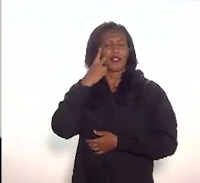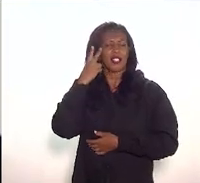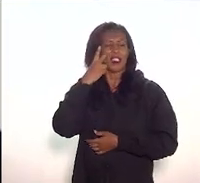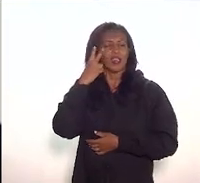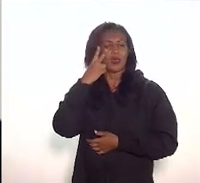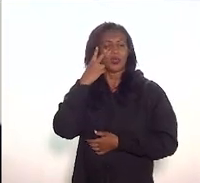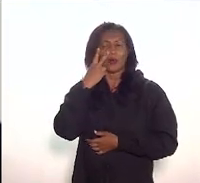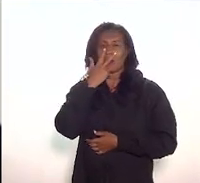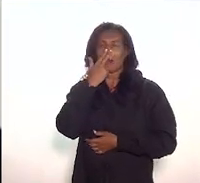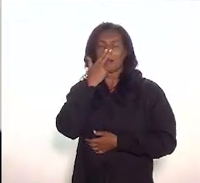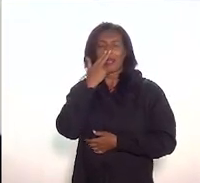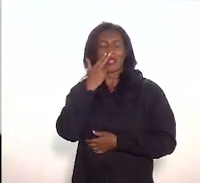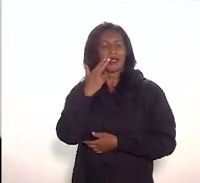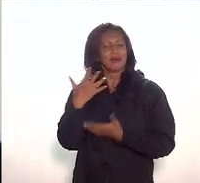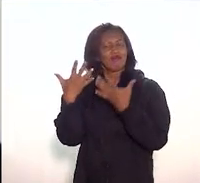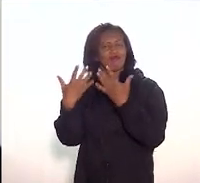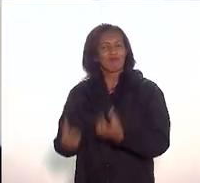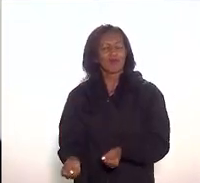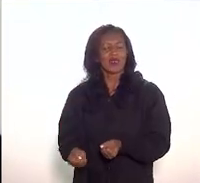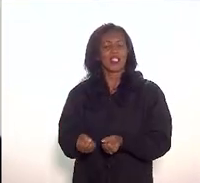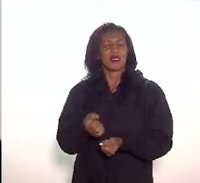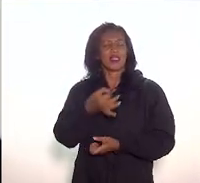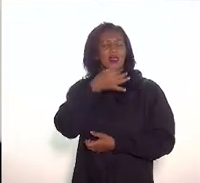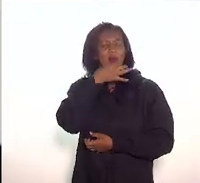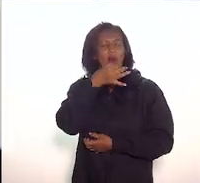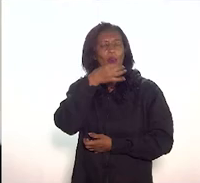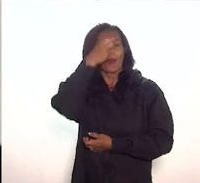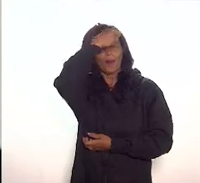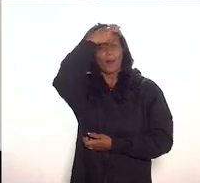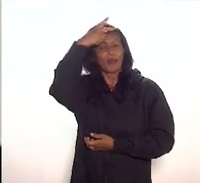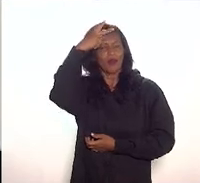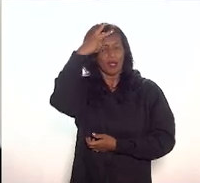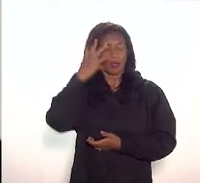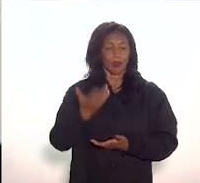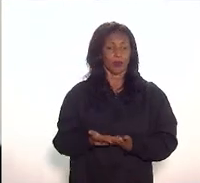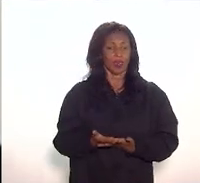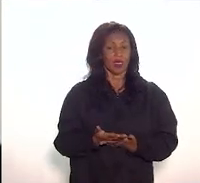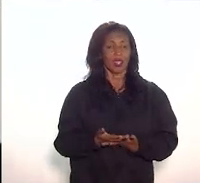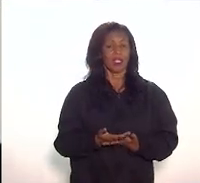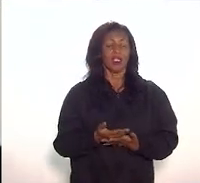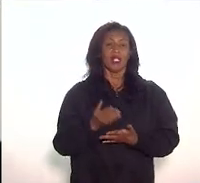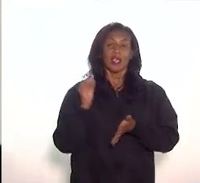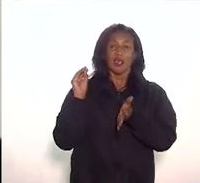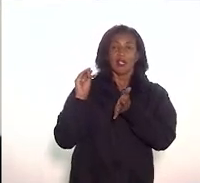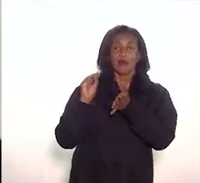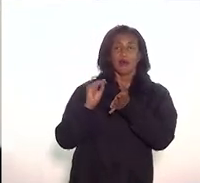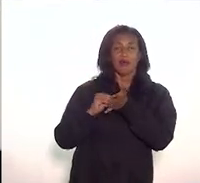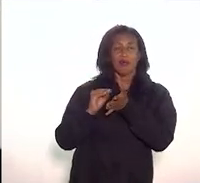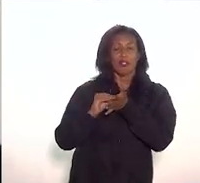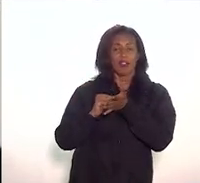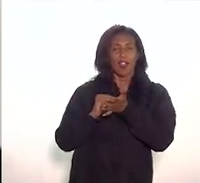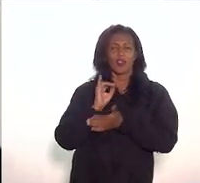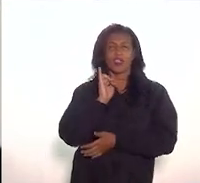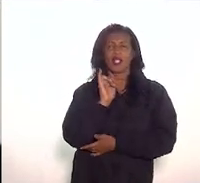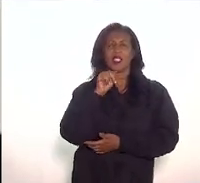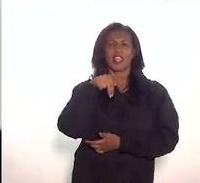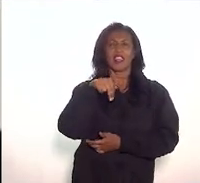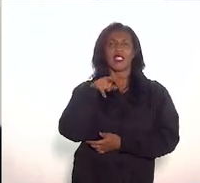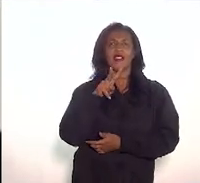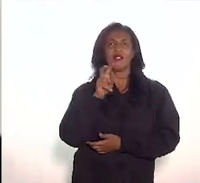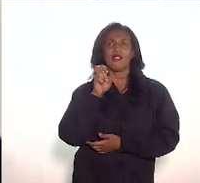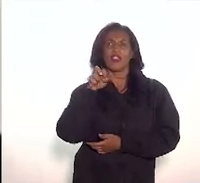prefeito. E aí, até hoje, desde 2005 até 2020 não tinha sido realizado um inventário sequer da escadaria.